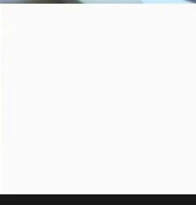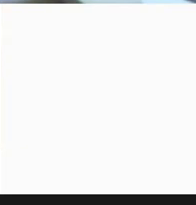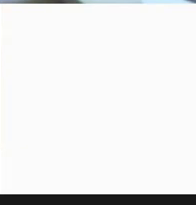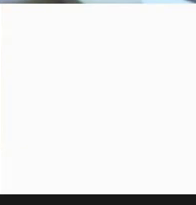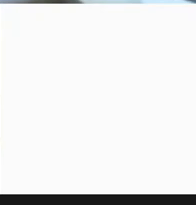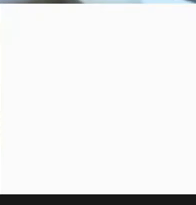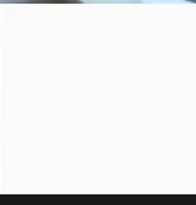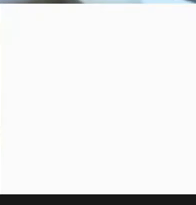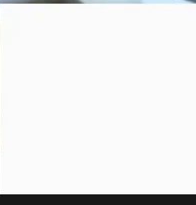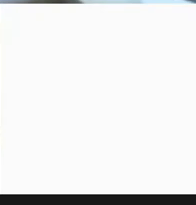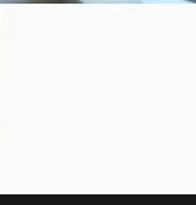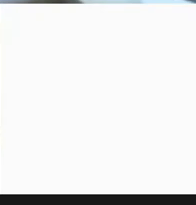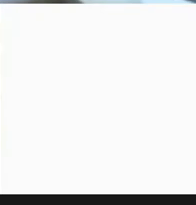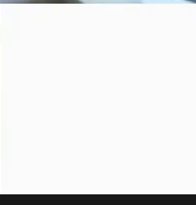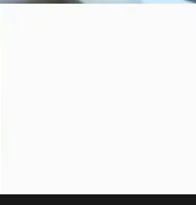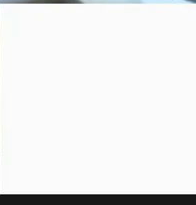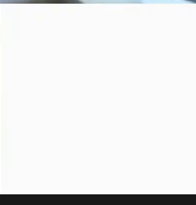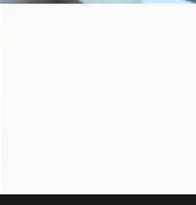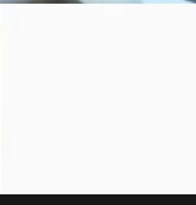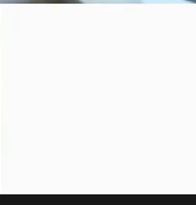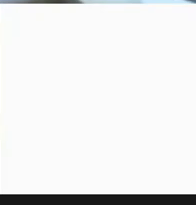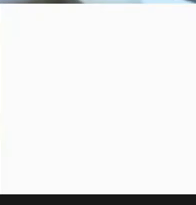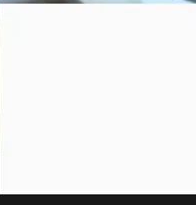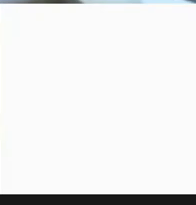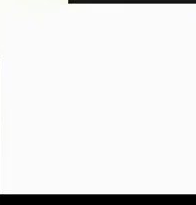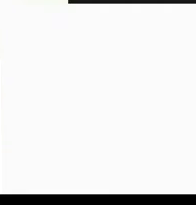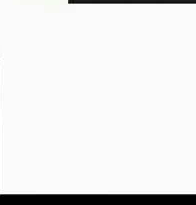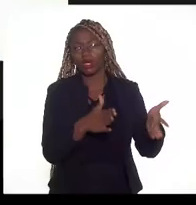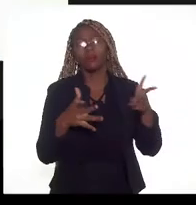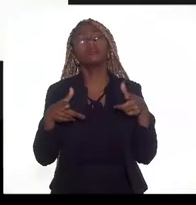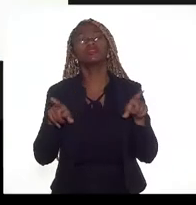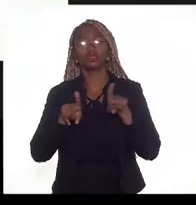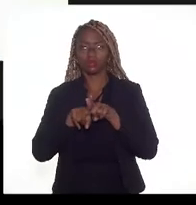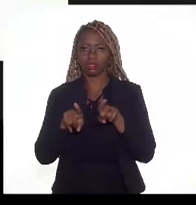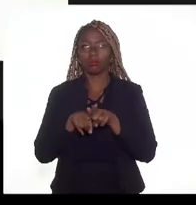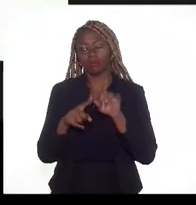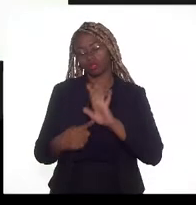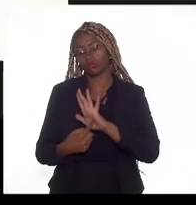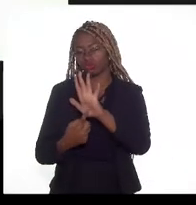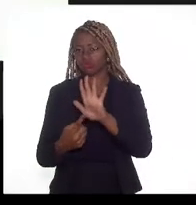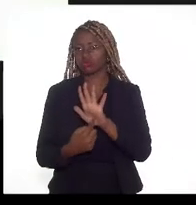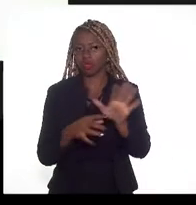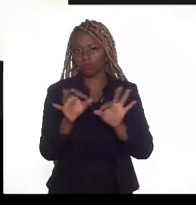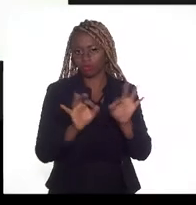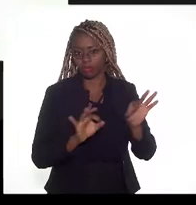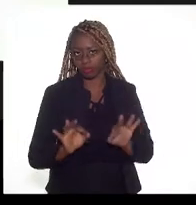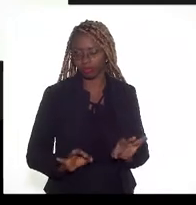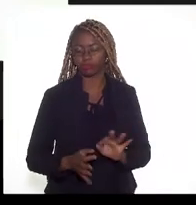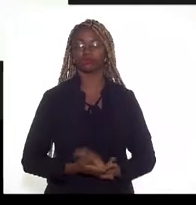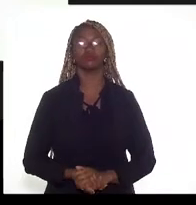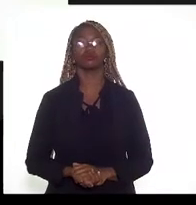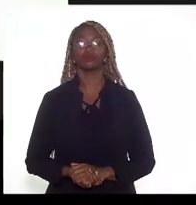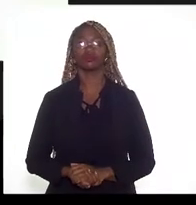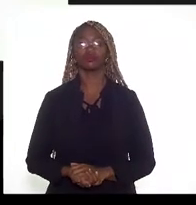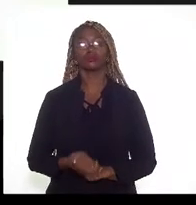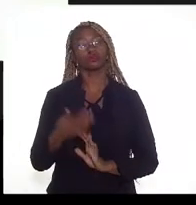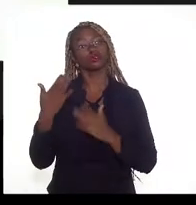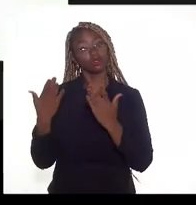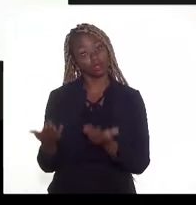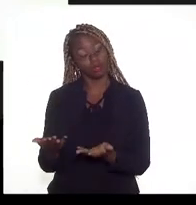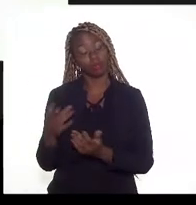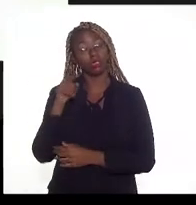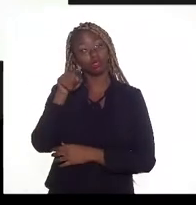evidentemente, entre outras rotas projetadas. Assim posto,